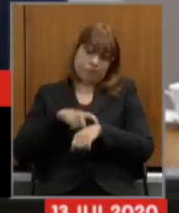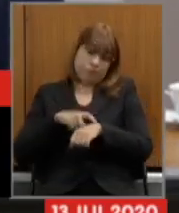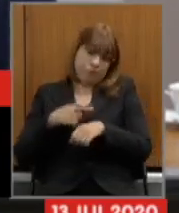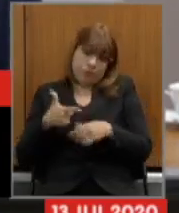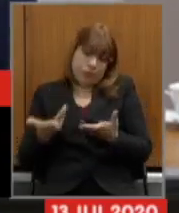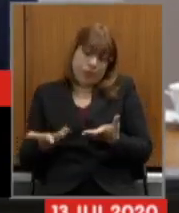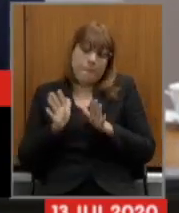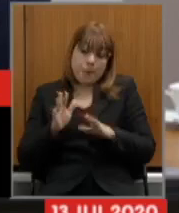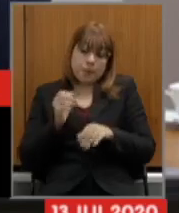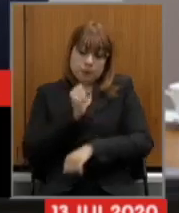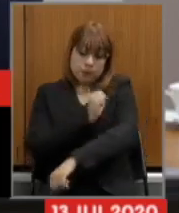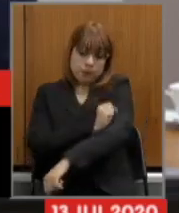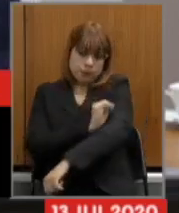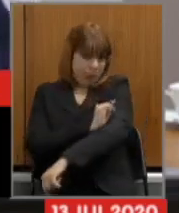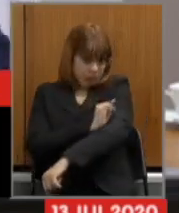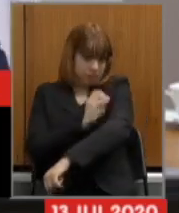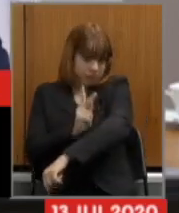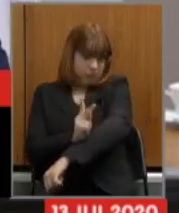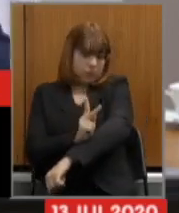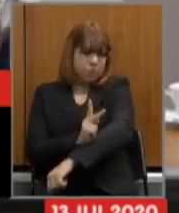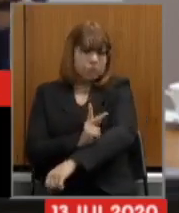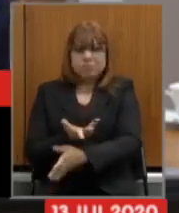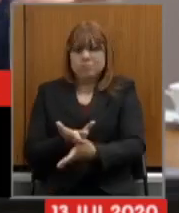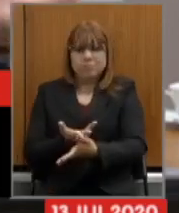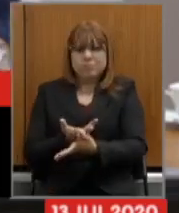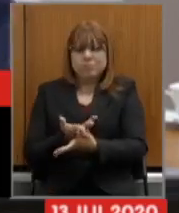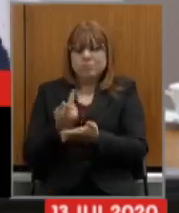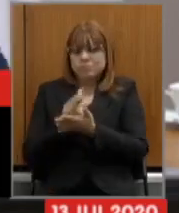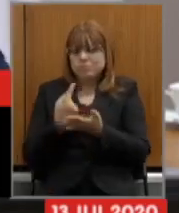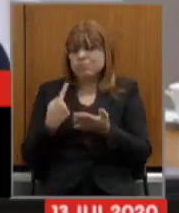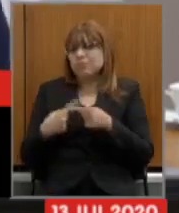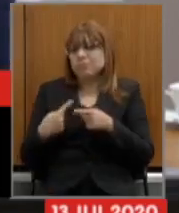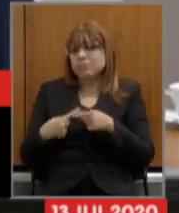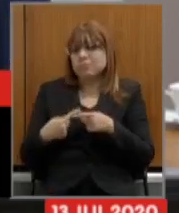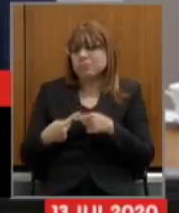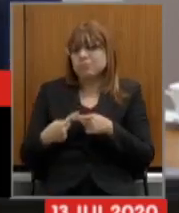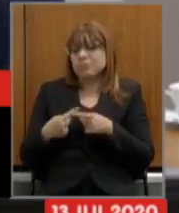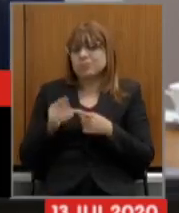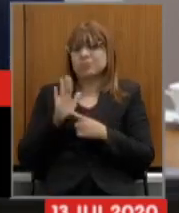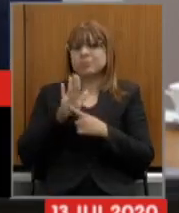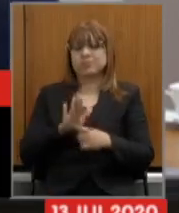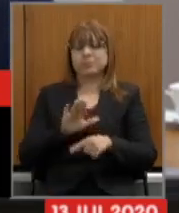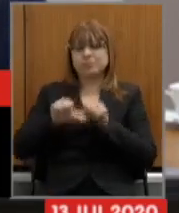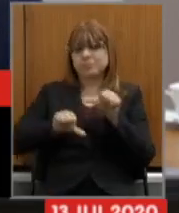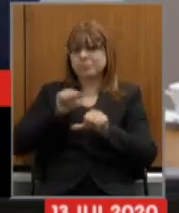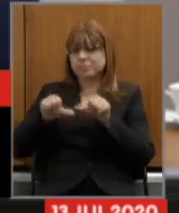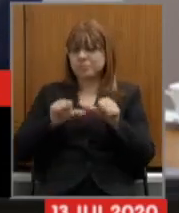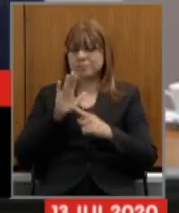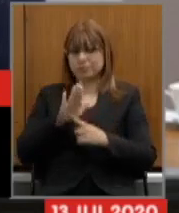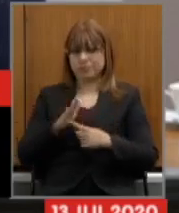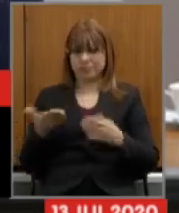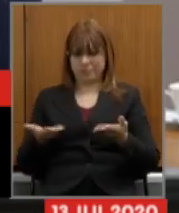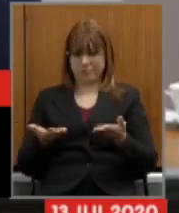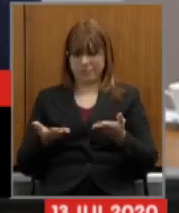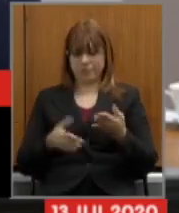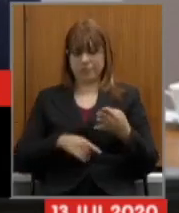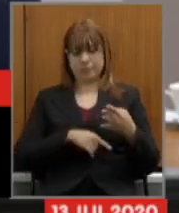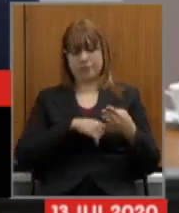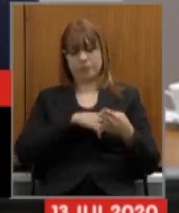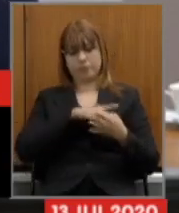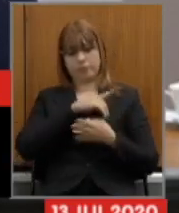fazê-lo mas o IPSENG o que ele falhou para que fossem apresentadas as alterações que foram trazidas aqui quinto